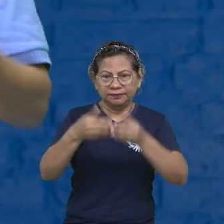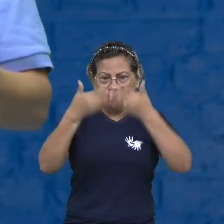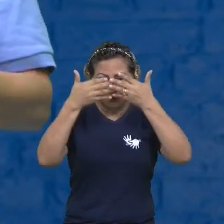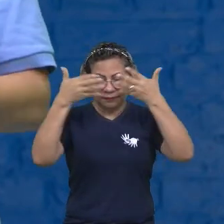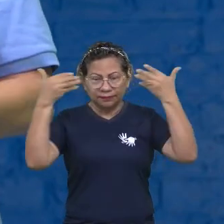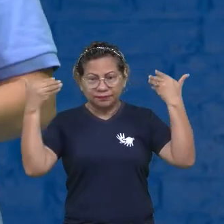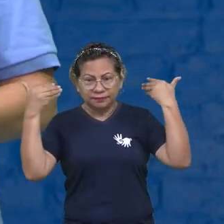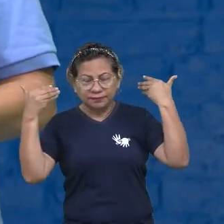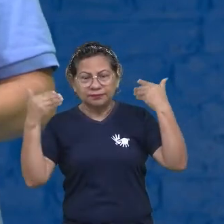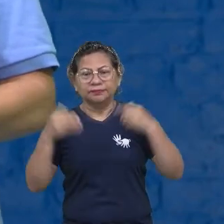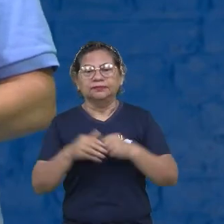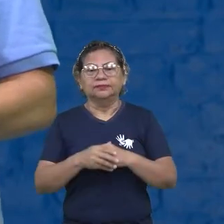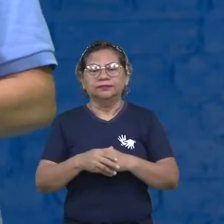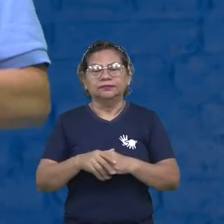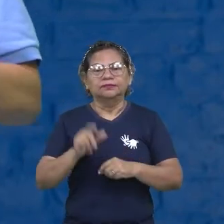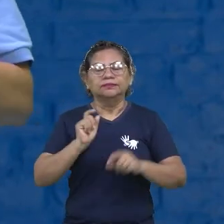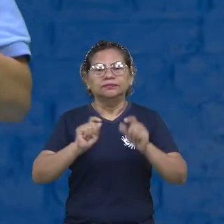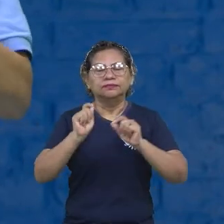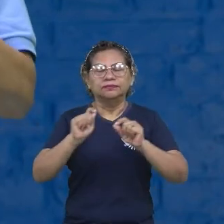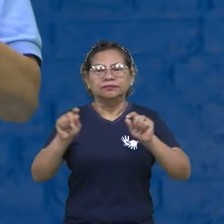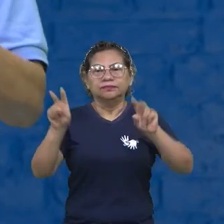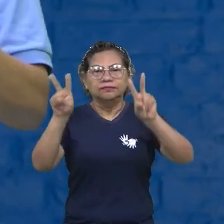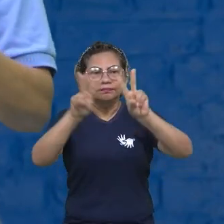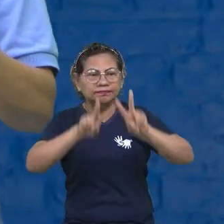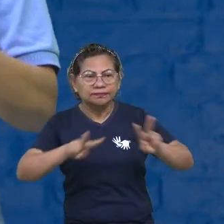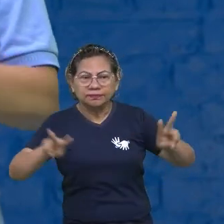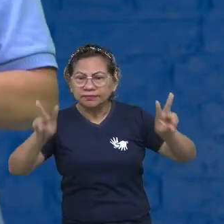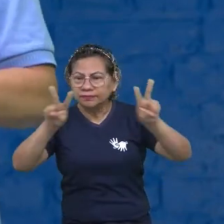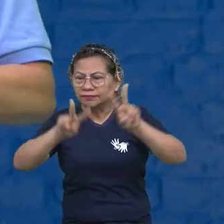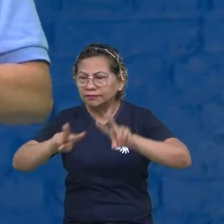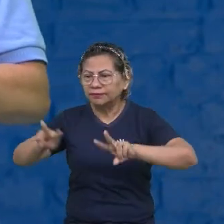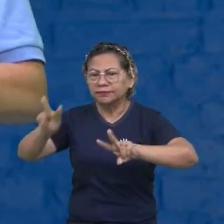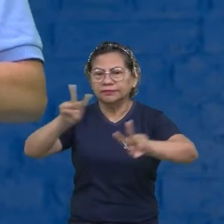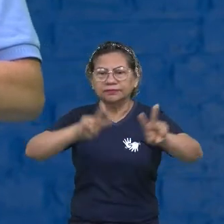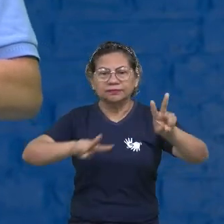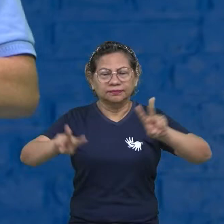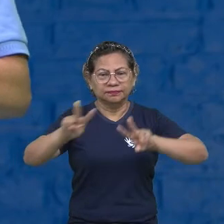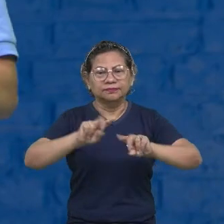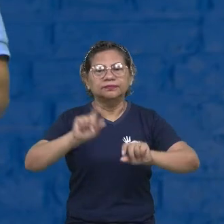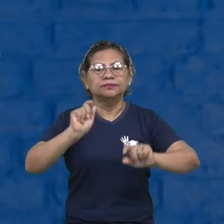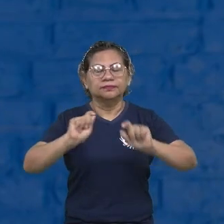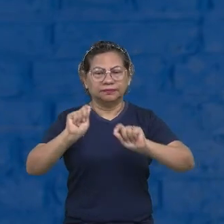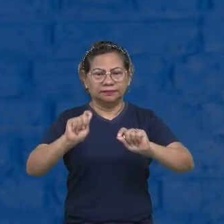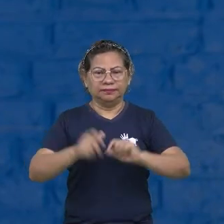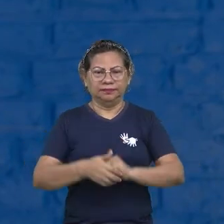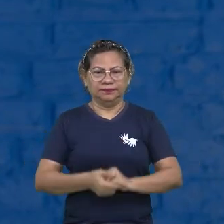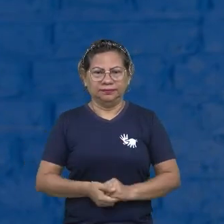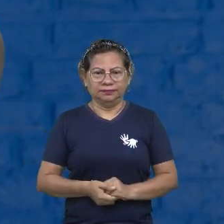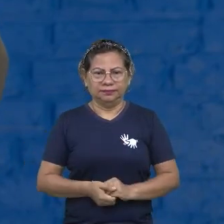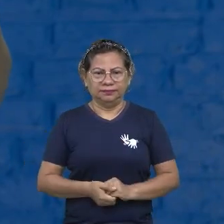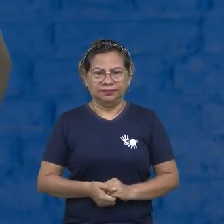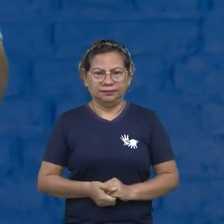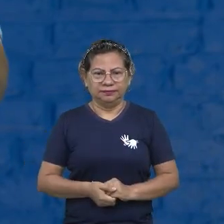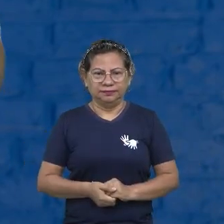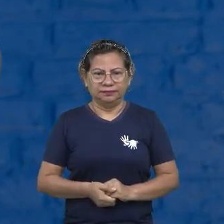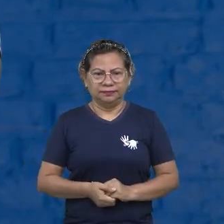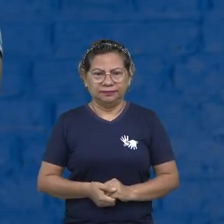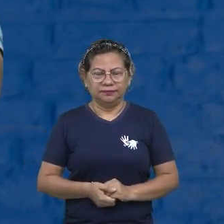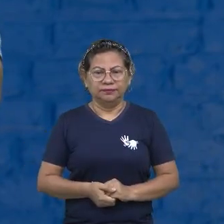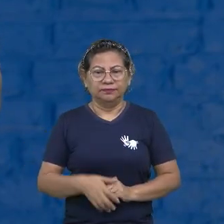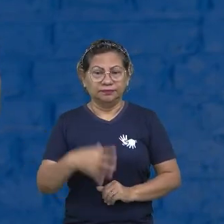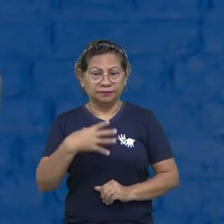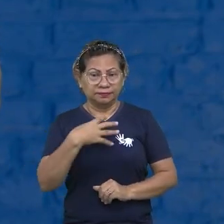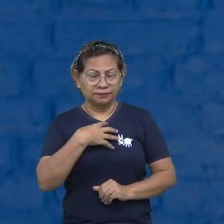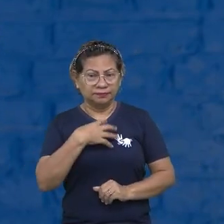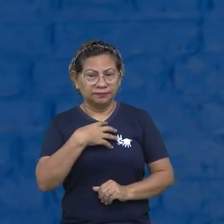Com que olhos você está olhando? Com que olhos você vê? Tá? Então, que olhos eu estou vendo o meu